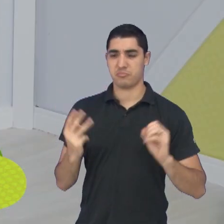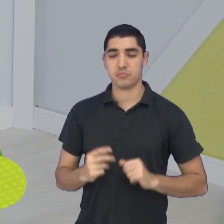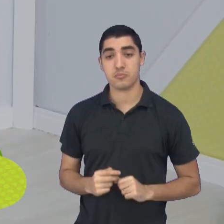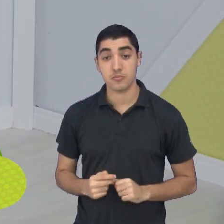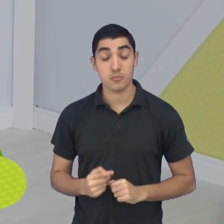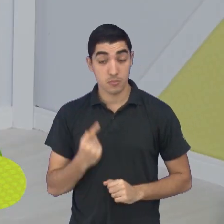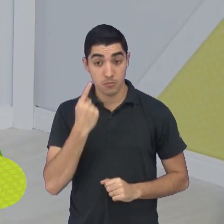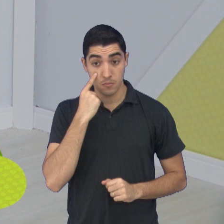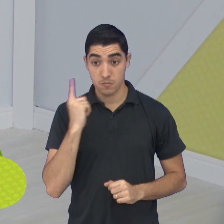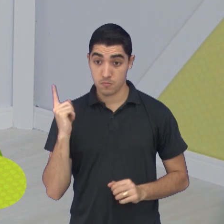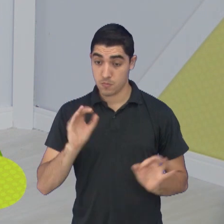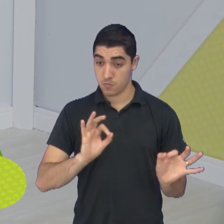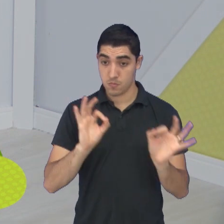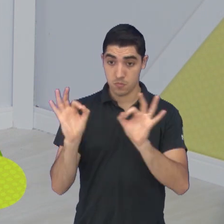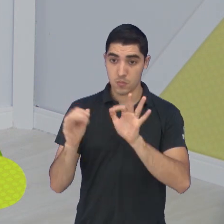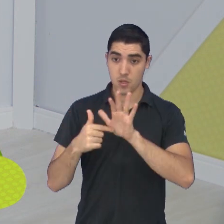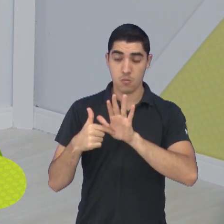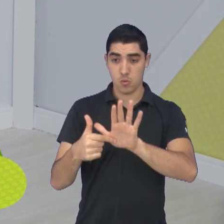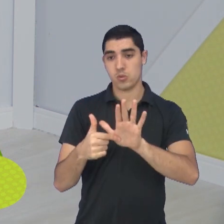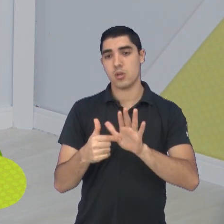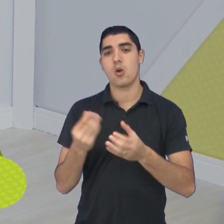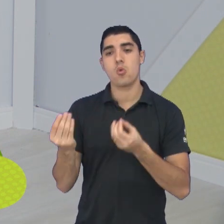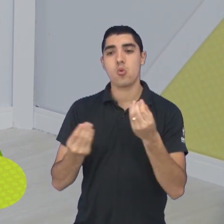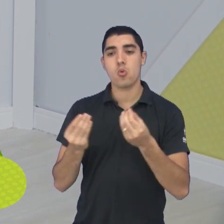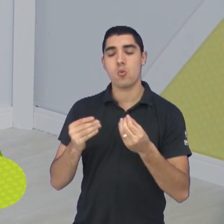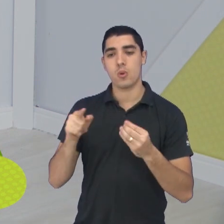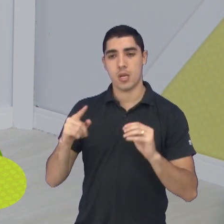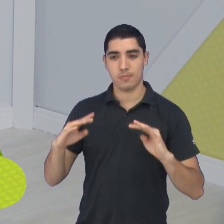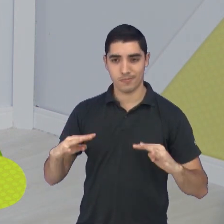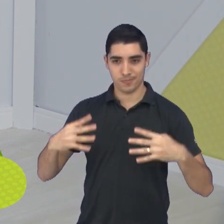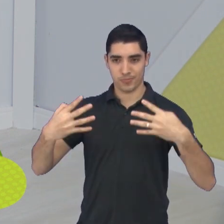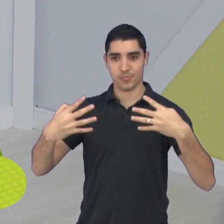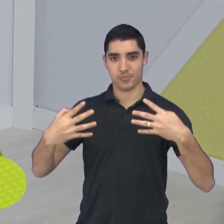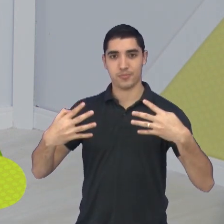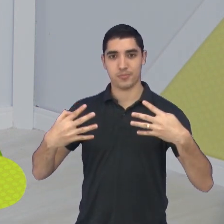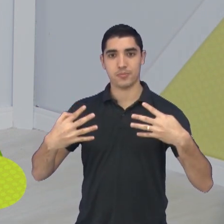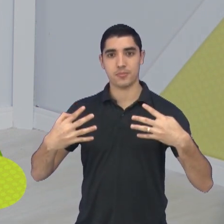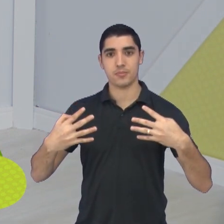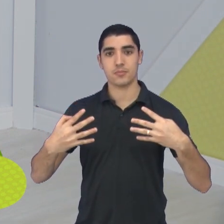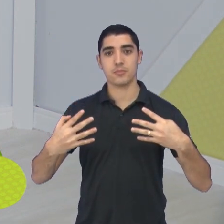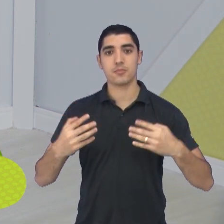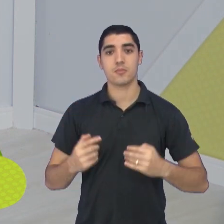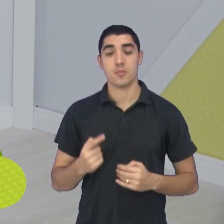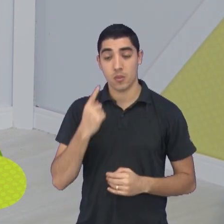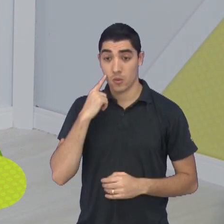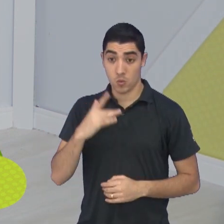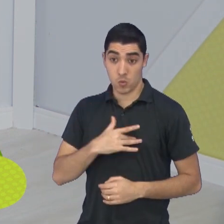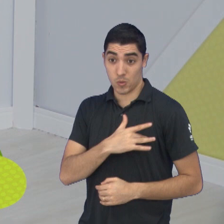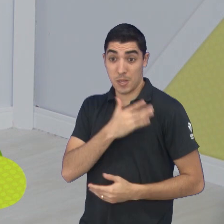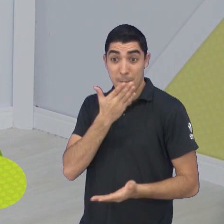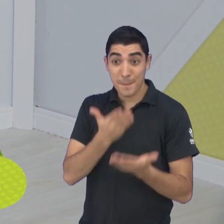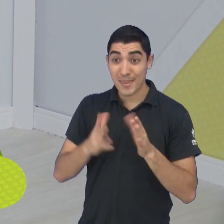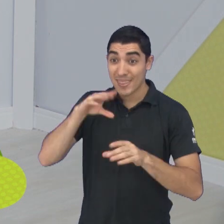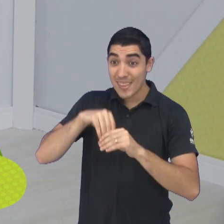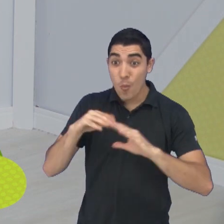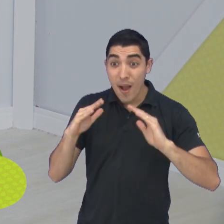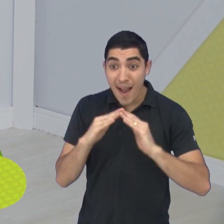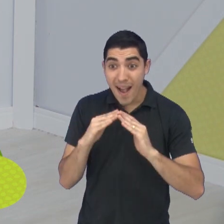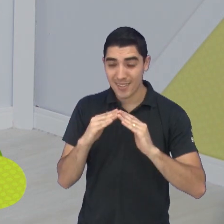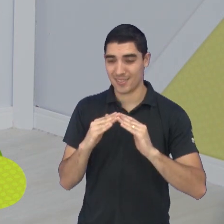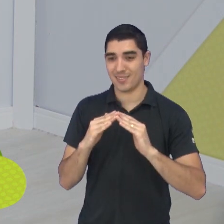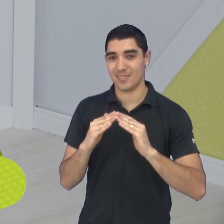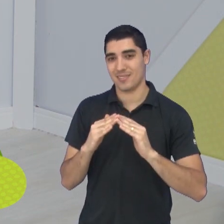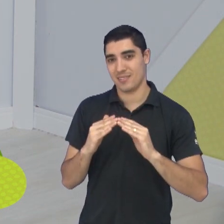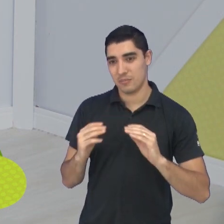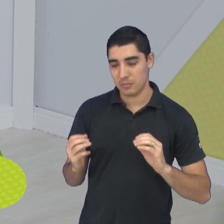Piteco, coloca pra gente aqui só pra gente dar uma olhadinha nos resultados e também nos próximos jogos. Cruzeiro perdeu em casa, hein, pro Campinas